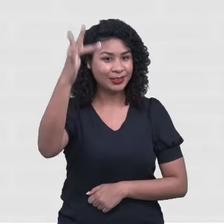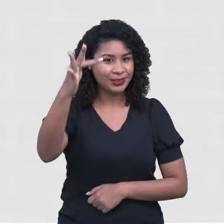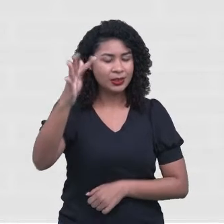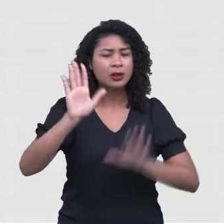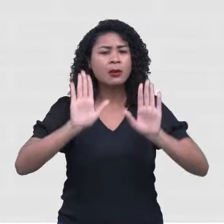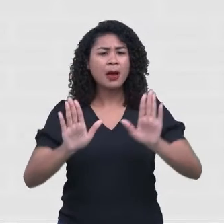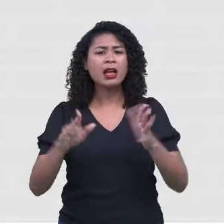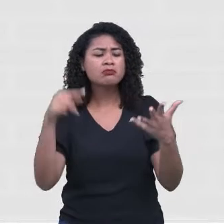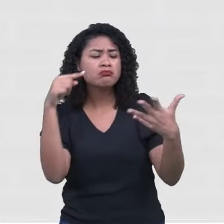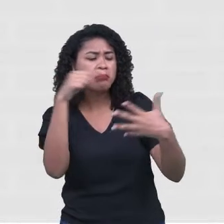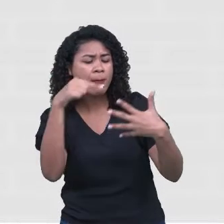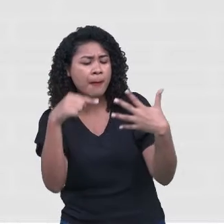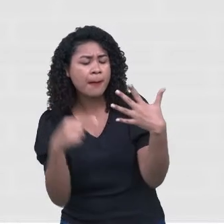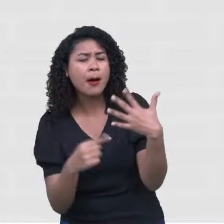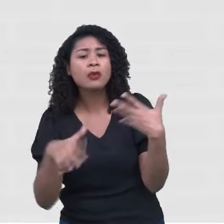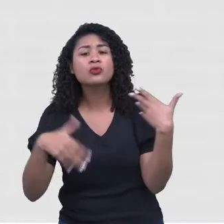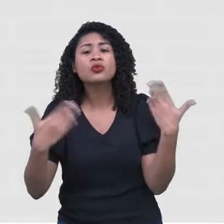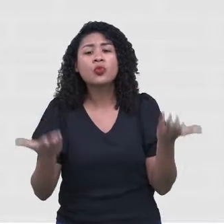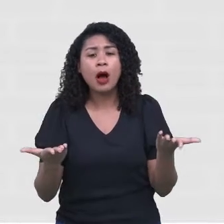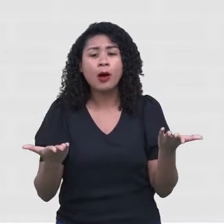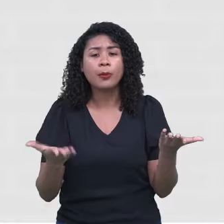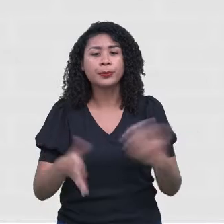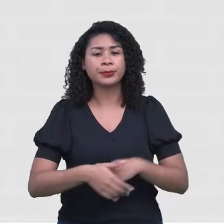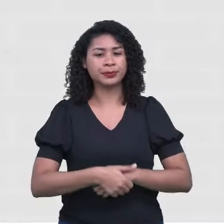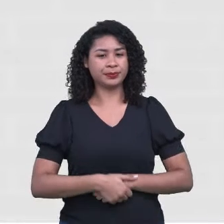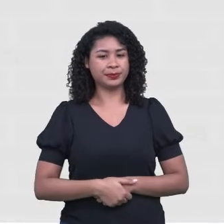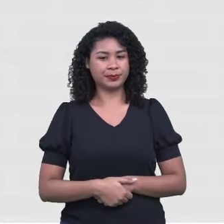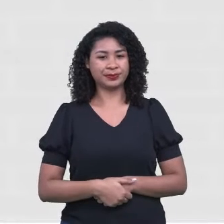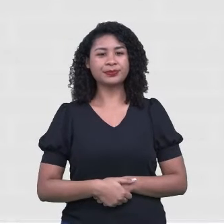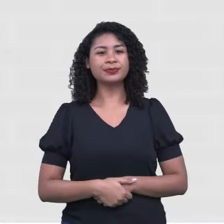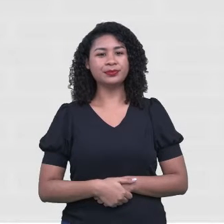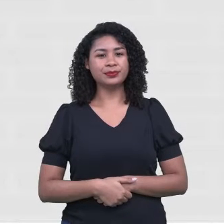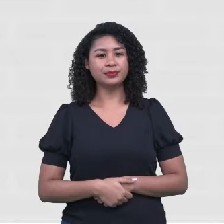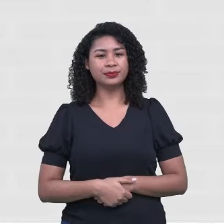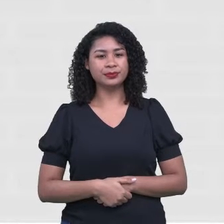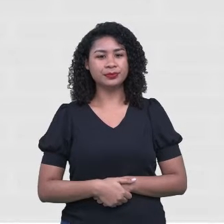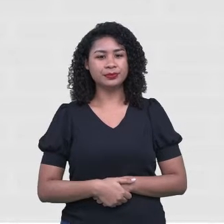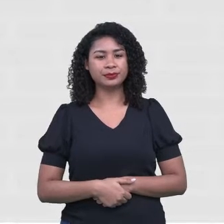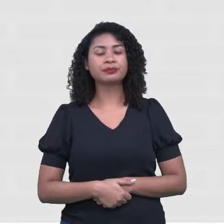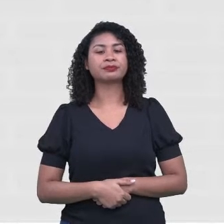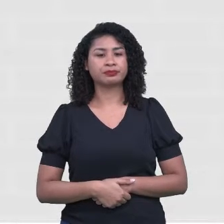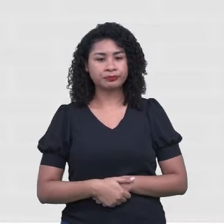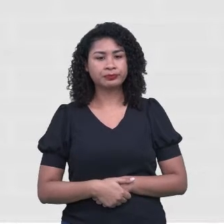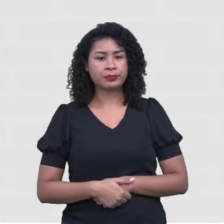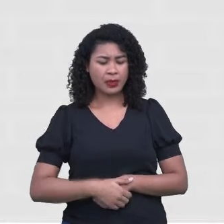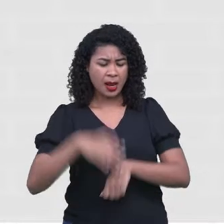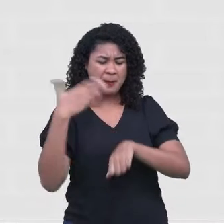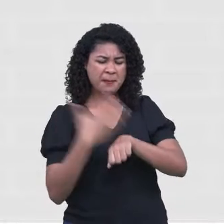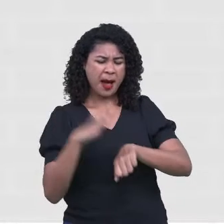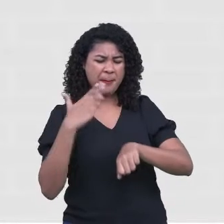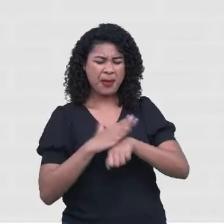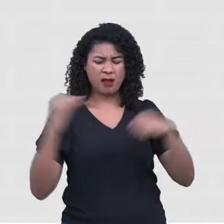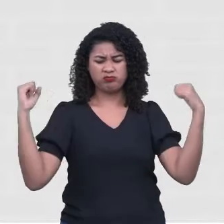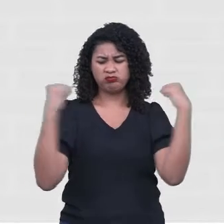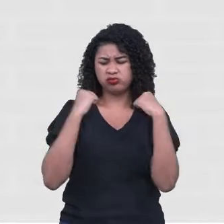Quais são esses itens que nós podemos elencar? Vamos lá. Colocar. Atividade física.